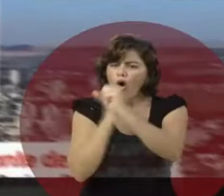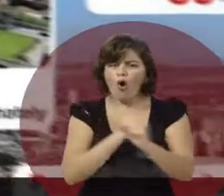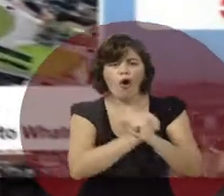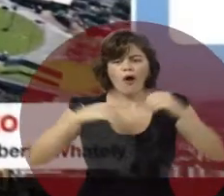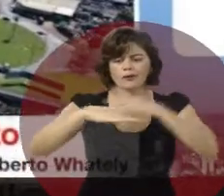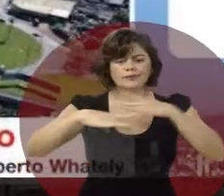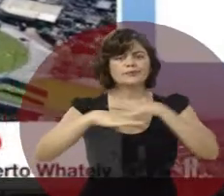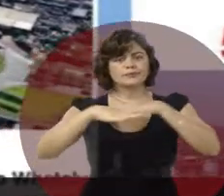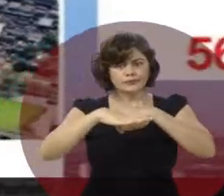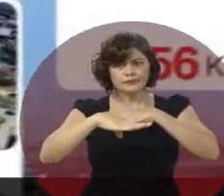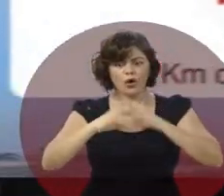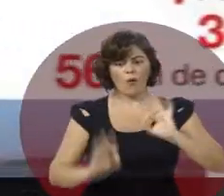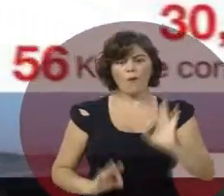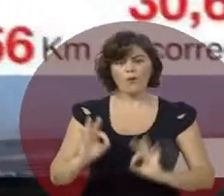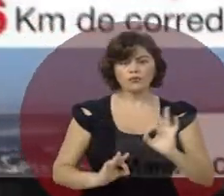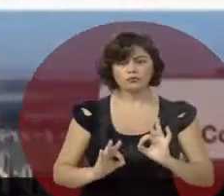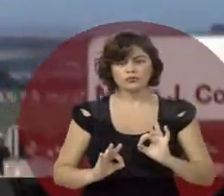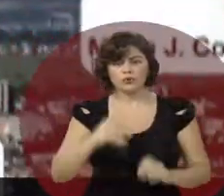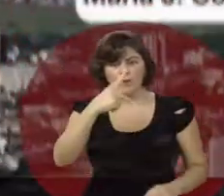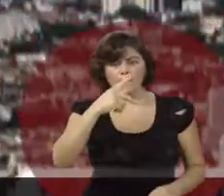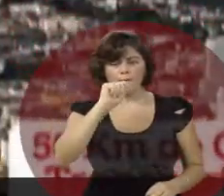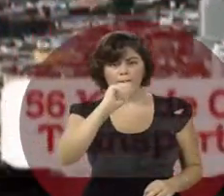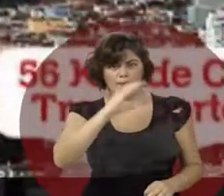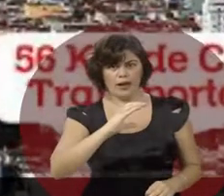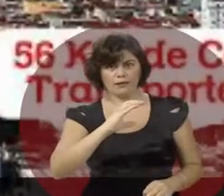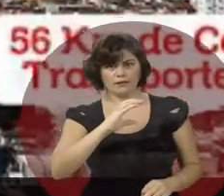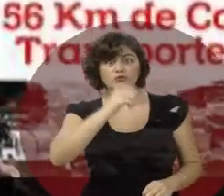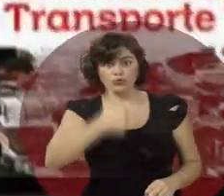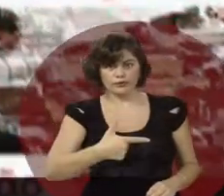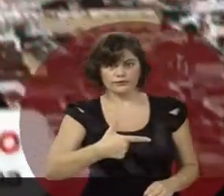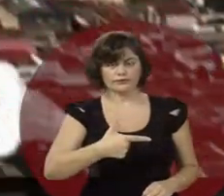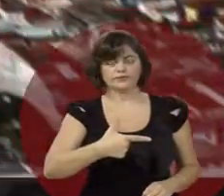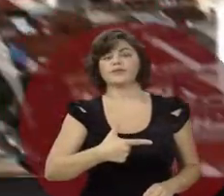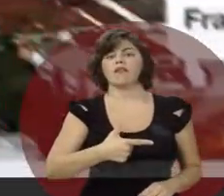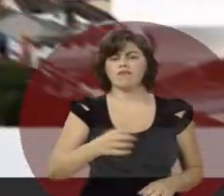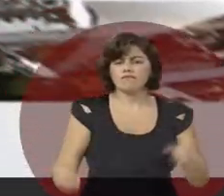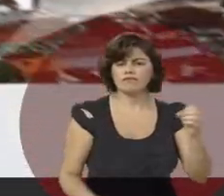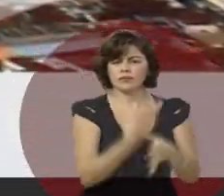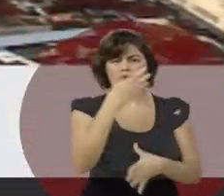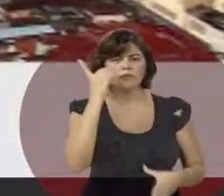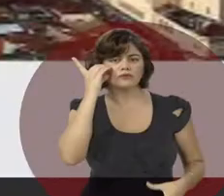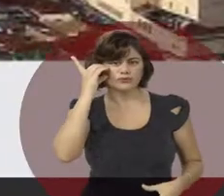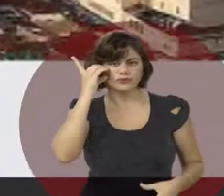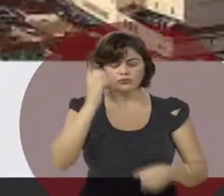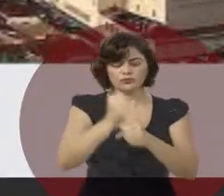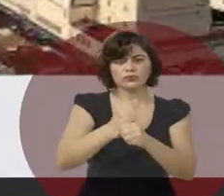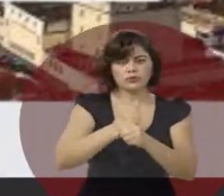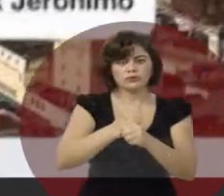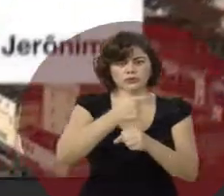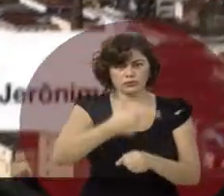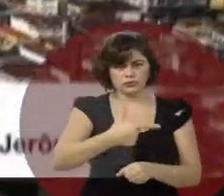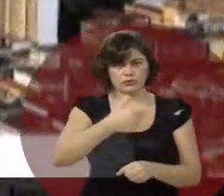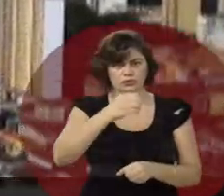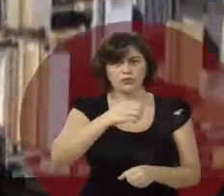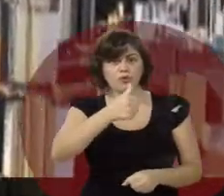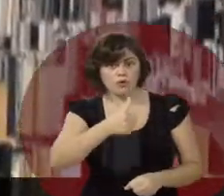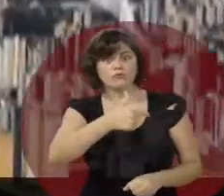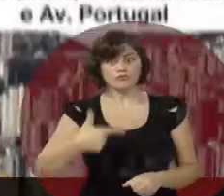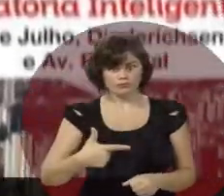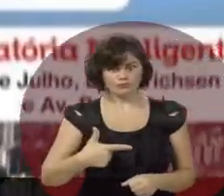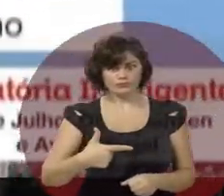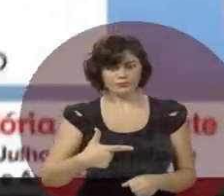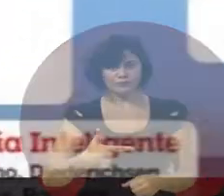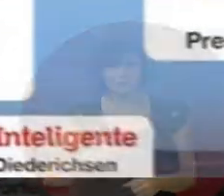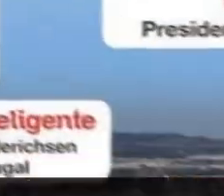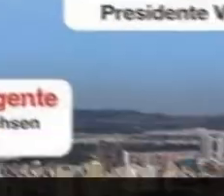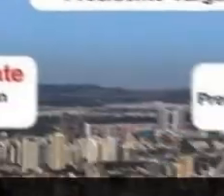mobilidade urbana no Programa de Aceleração do Crescimento, o PAC-2, lançado pela ex-presidenta Dilma em 19 de julho